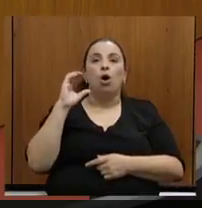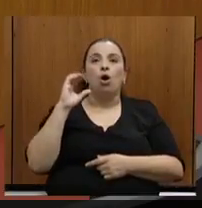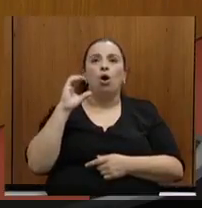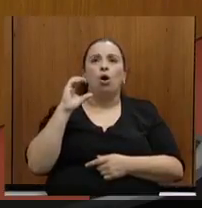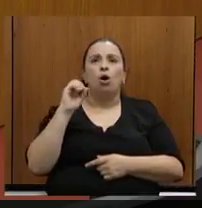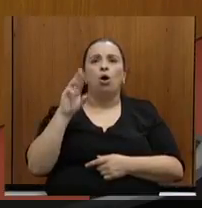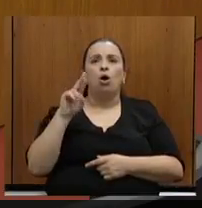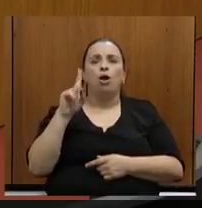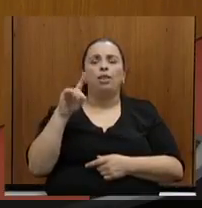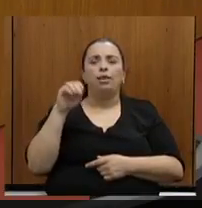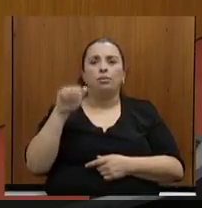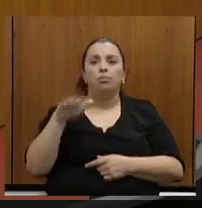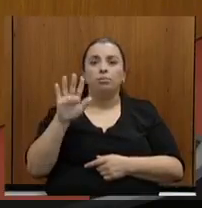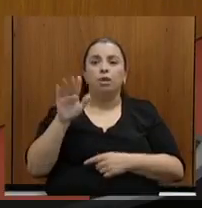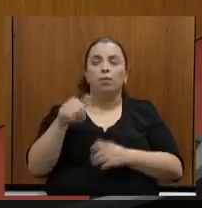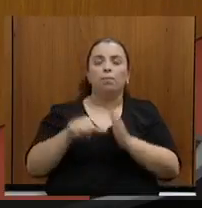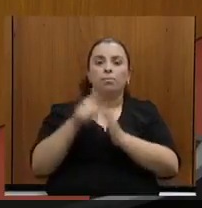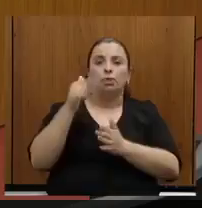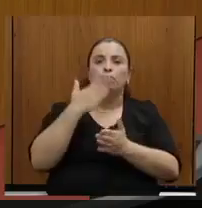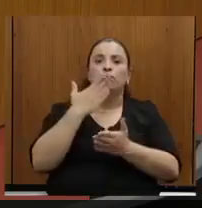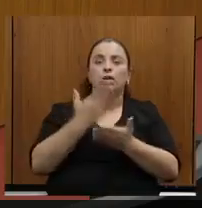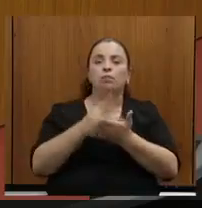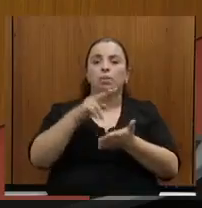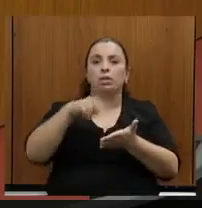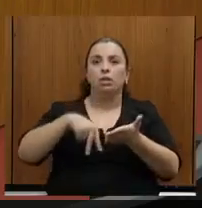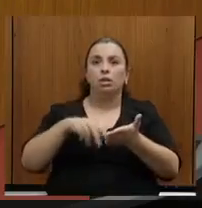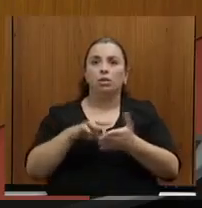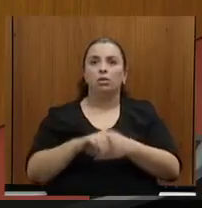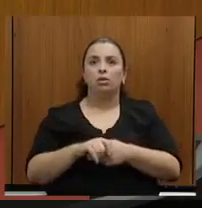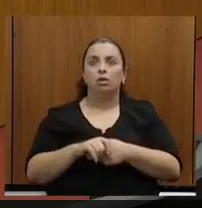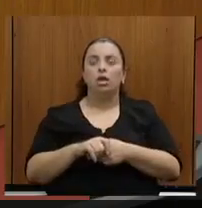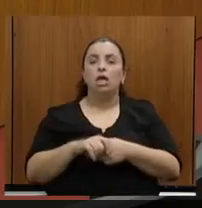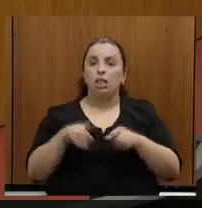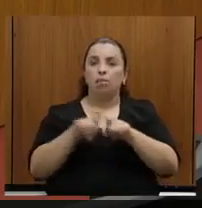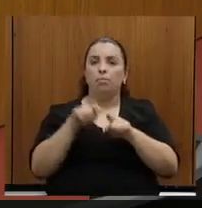requerimento aqui? Esse também nós vamos ter que aprovar nas três comissões?